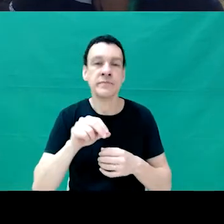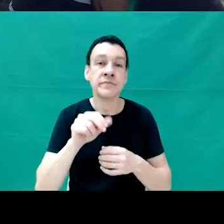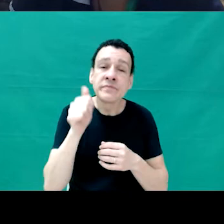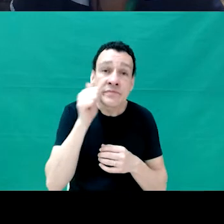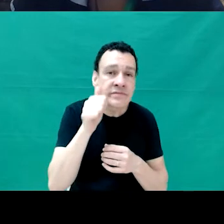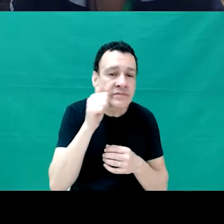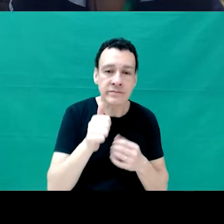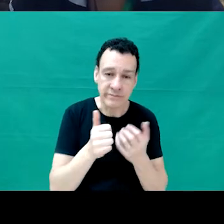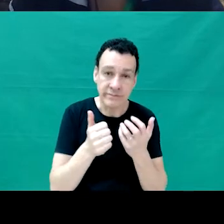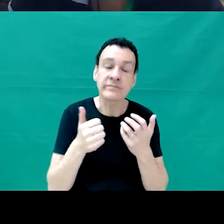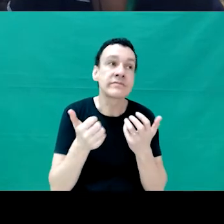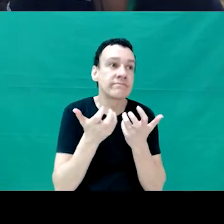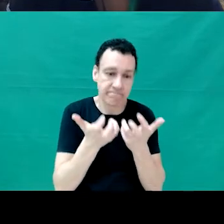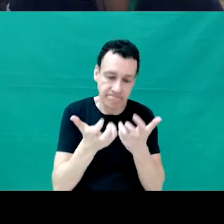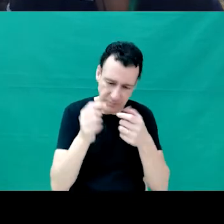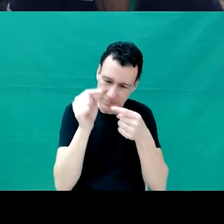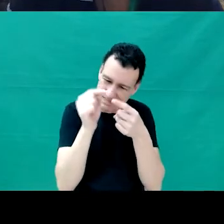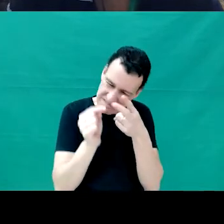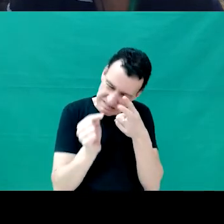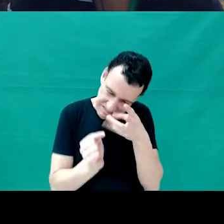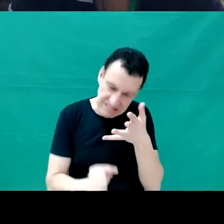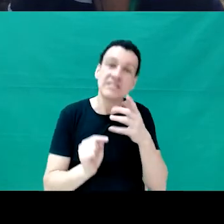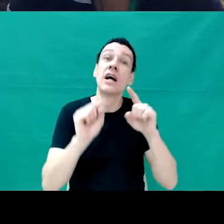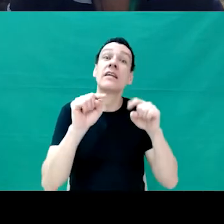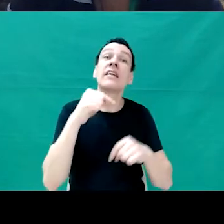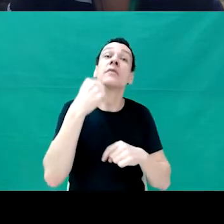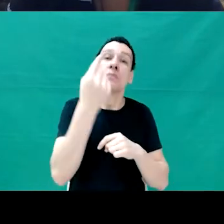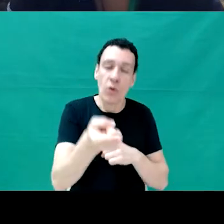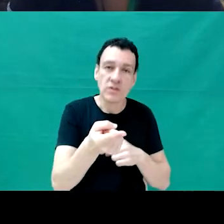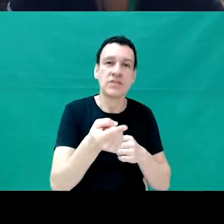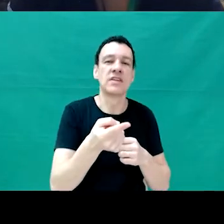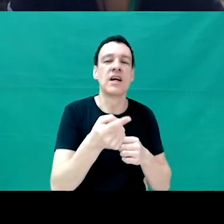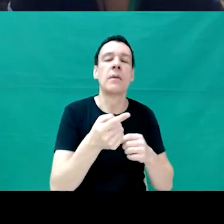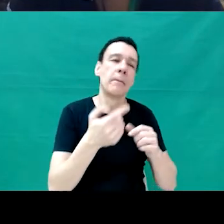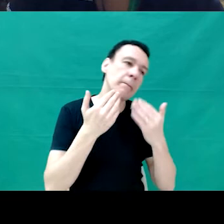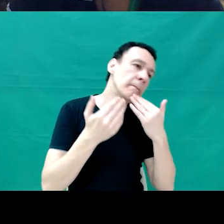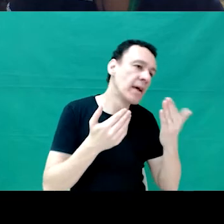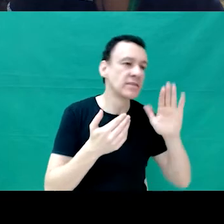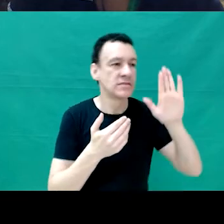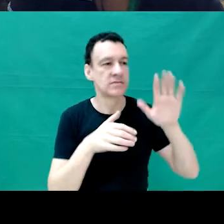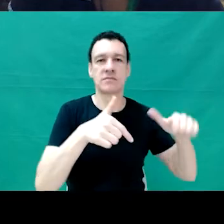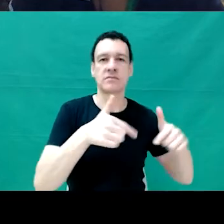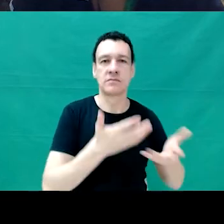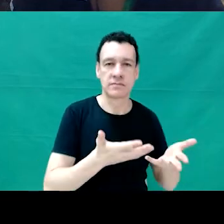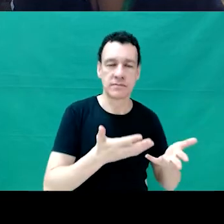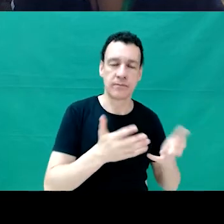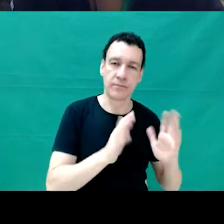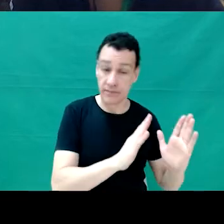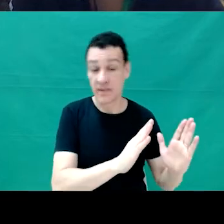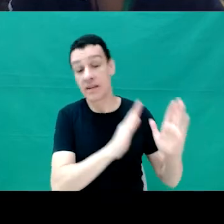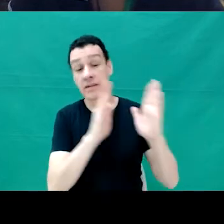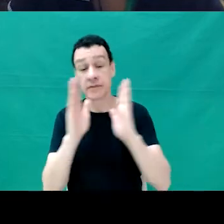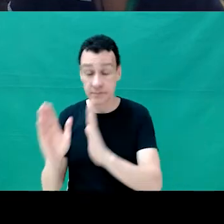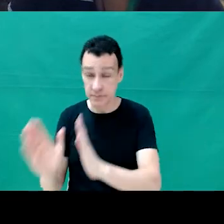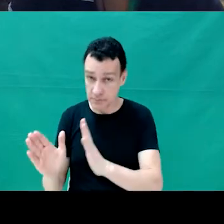todos os requisitos para se candidatar às vagas. Enquanto, em paralelo, os